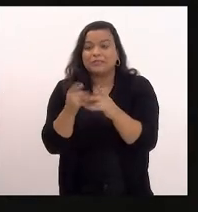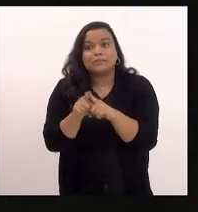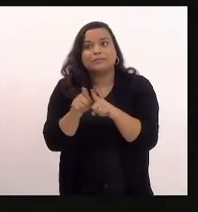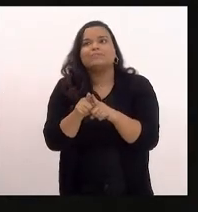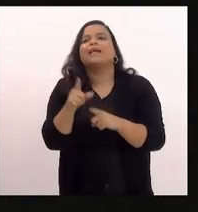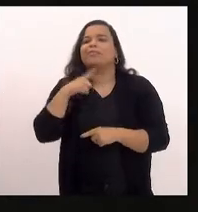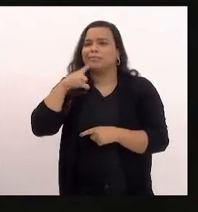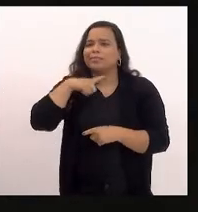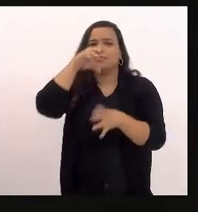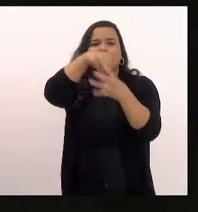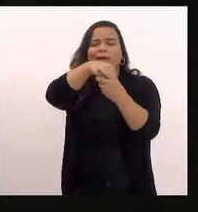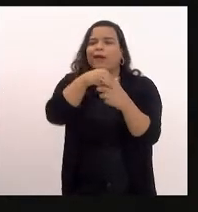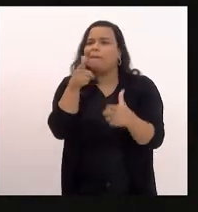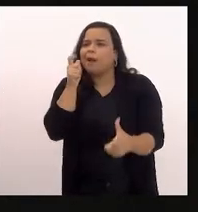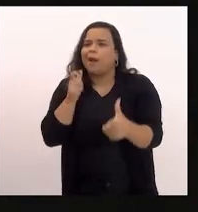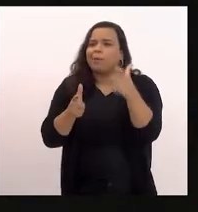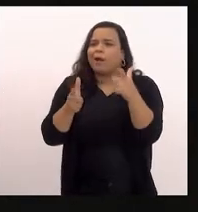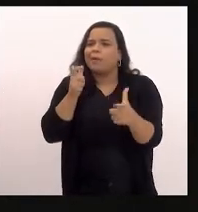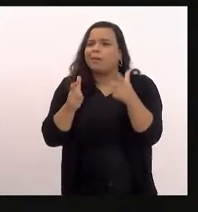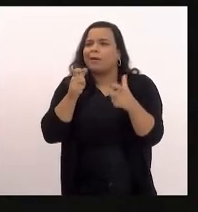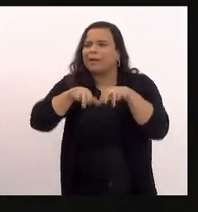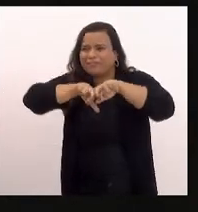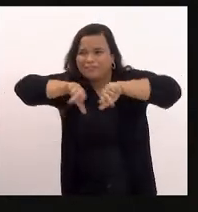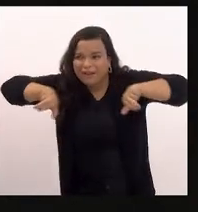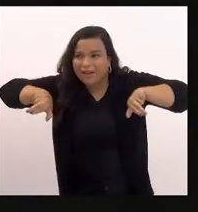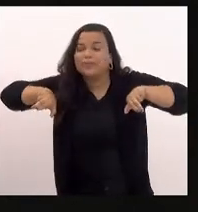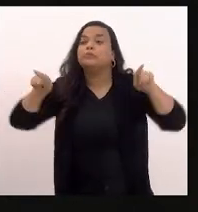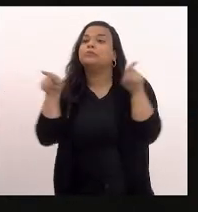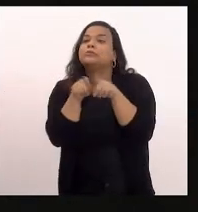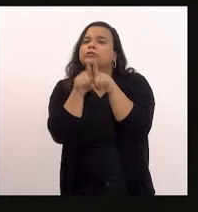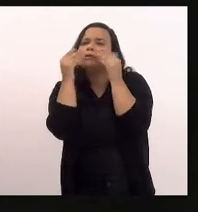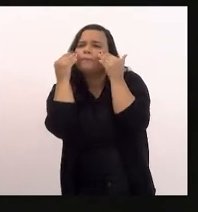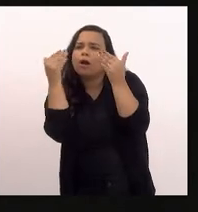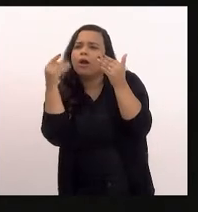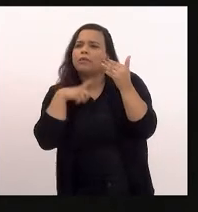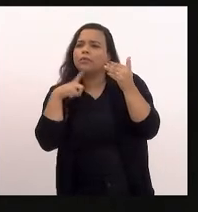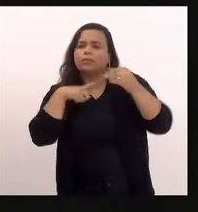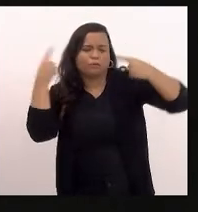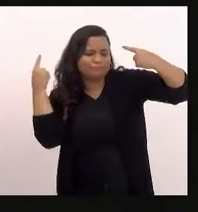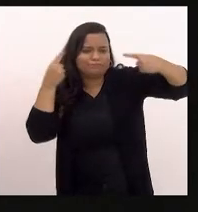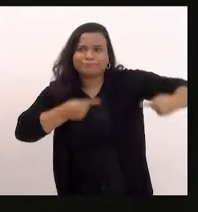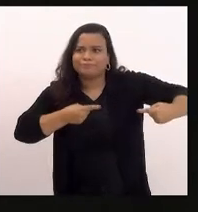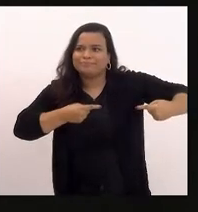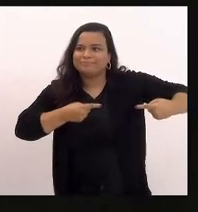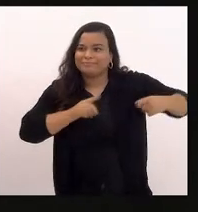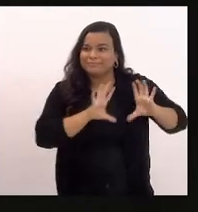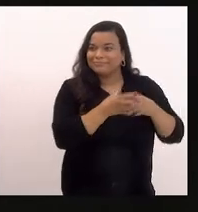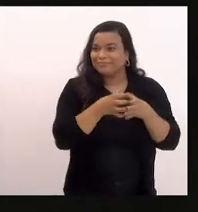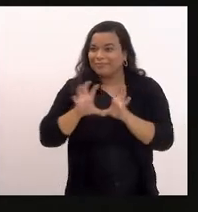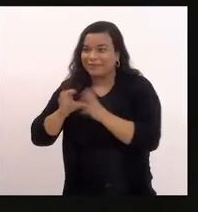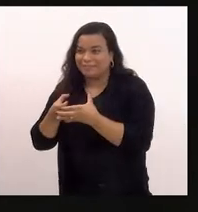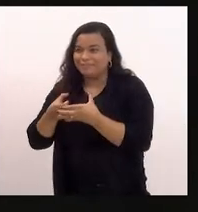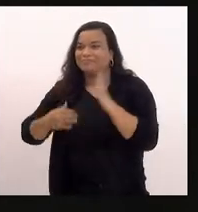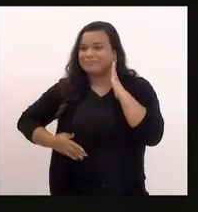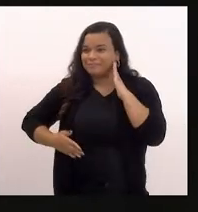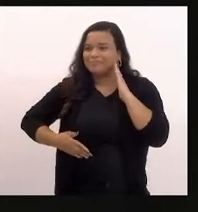tiroteios também diante da disputa entre facções afeta